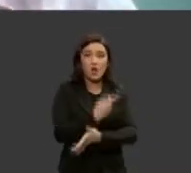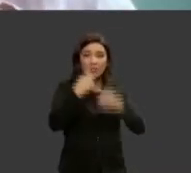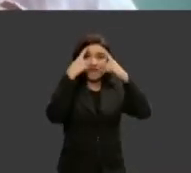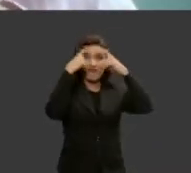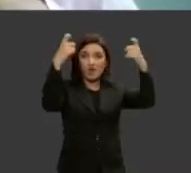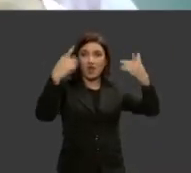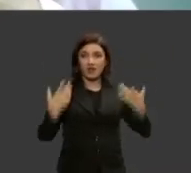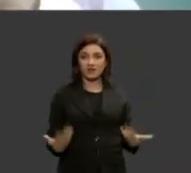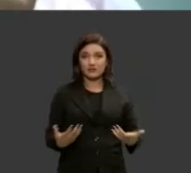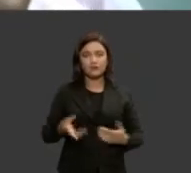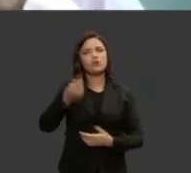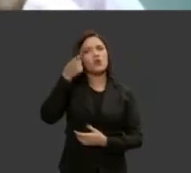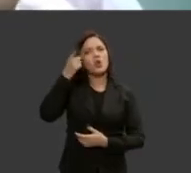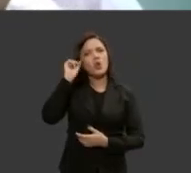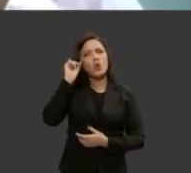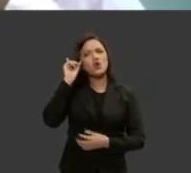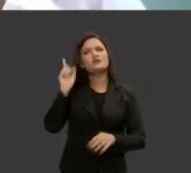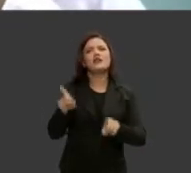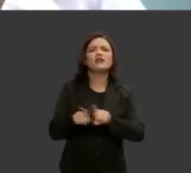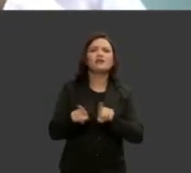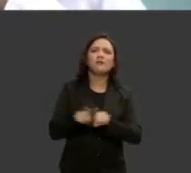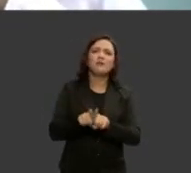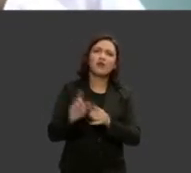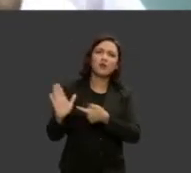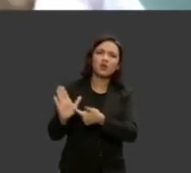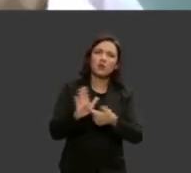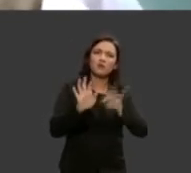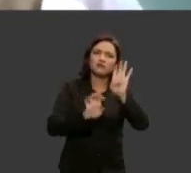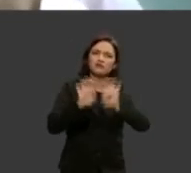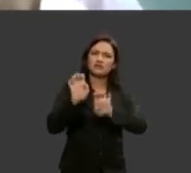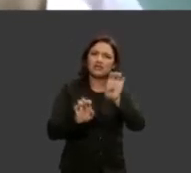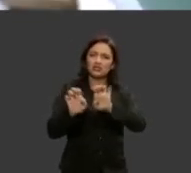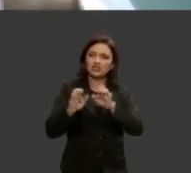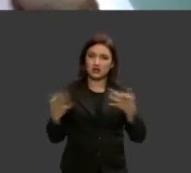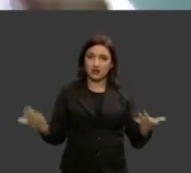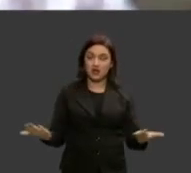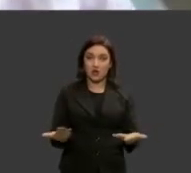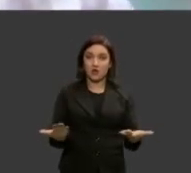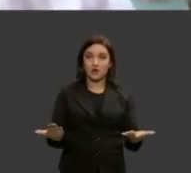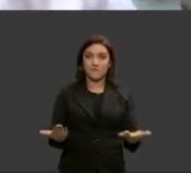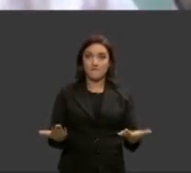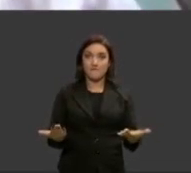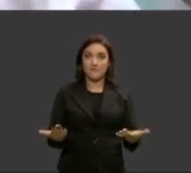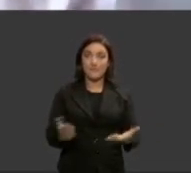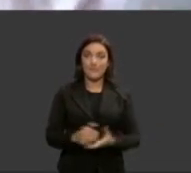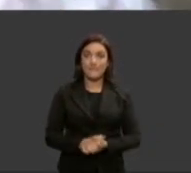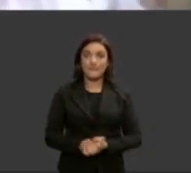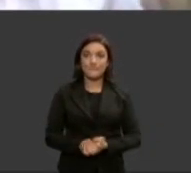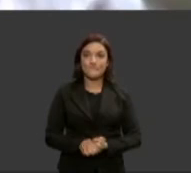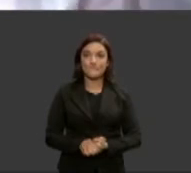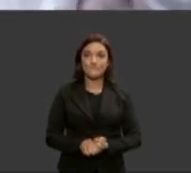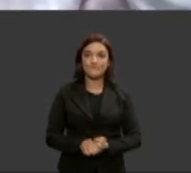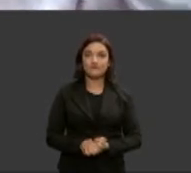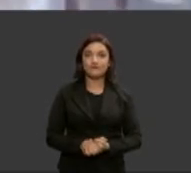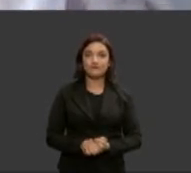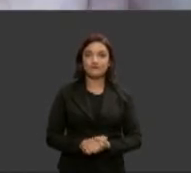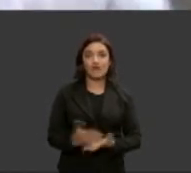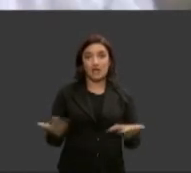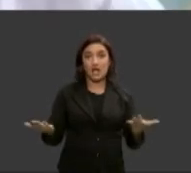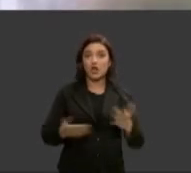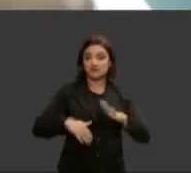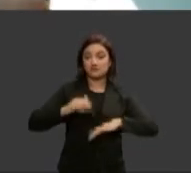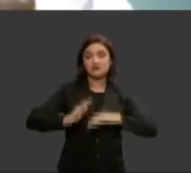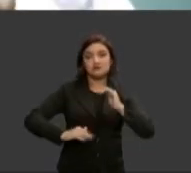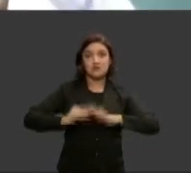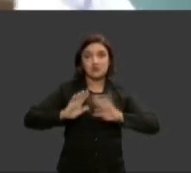quando apresentei o número e o nosso nossa forma de registro agora ela é eu não vou dizer a mais eficiente mas é o que